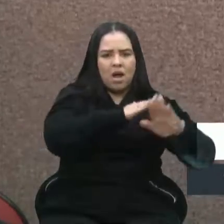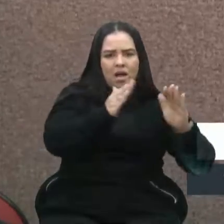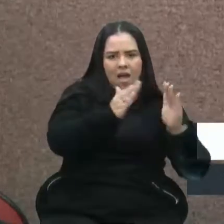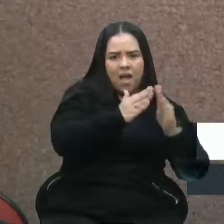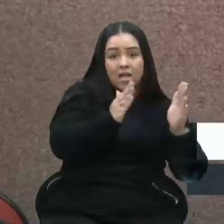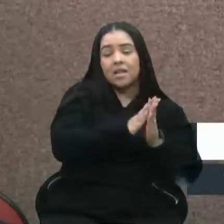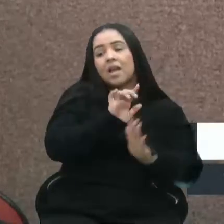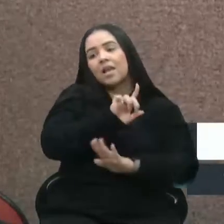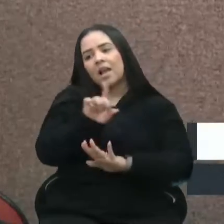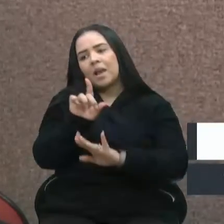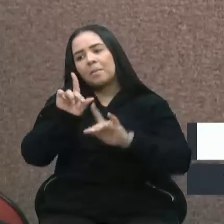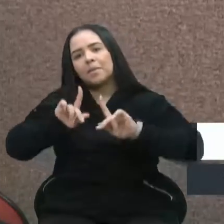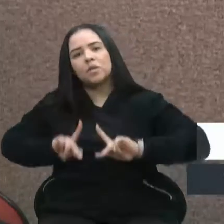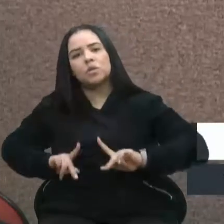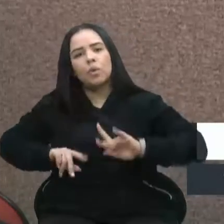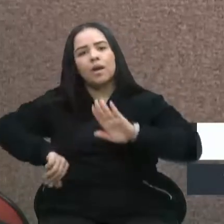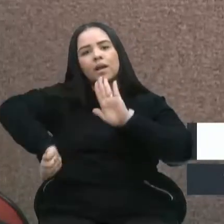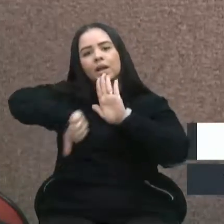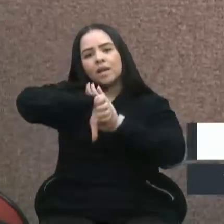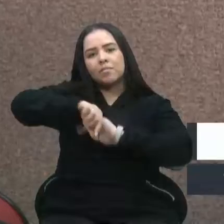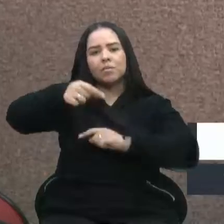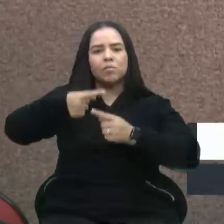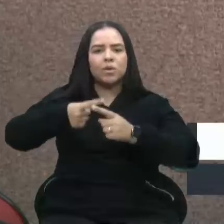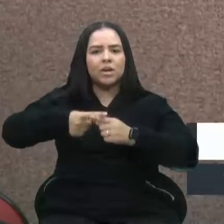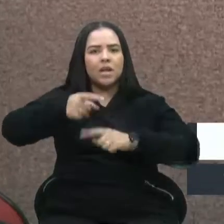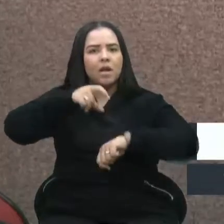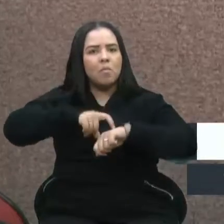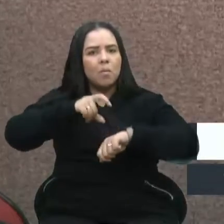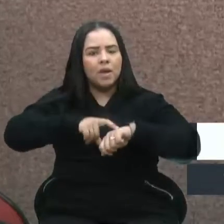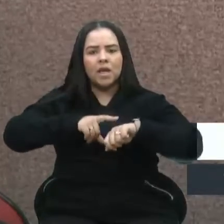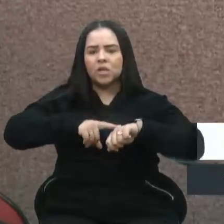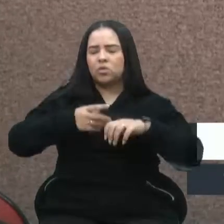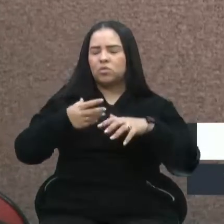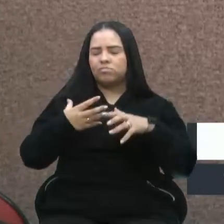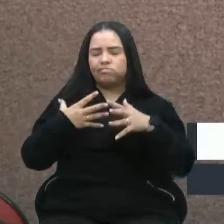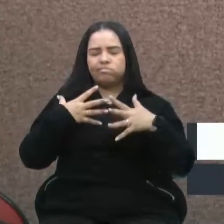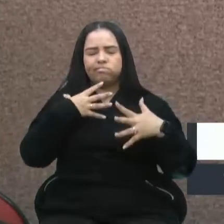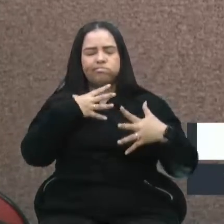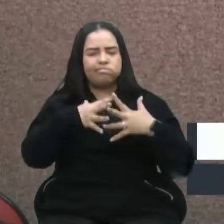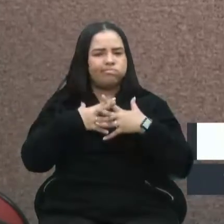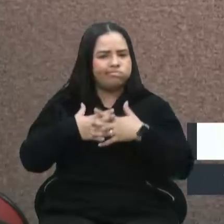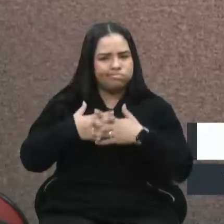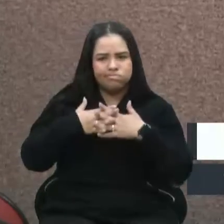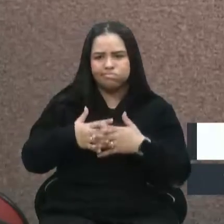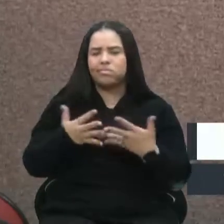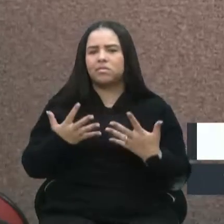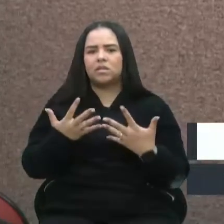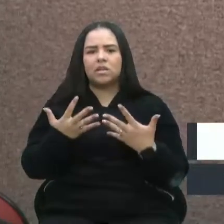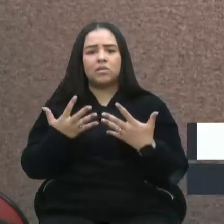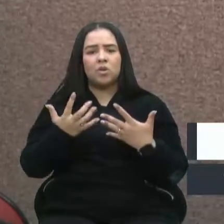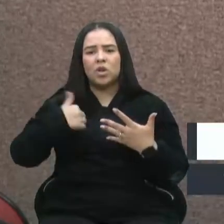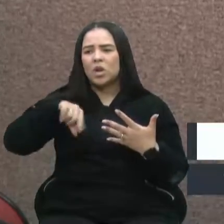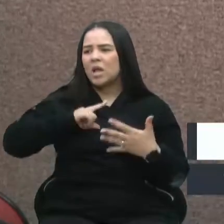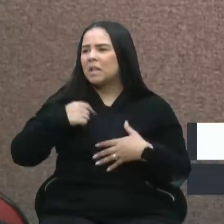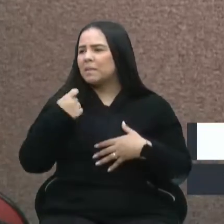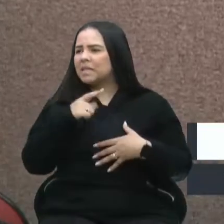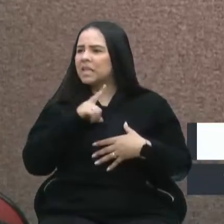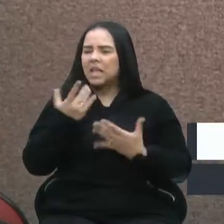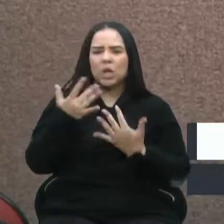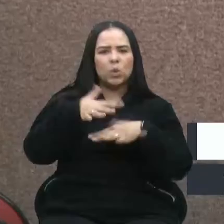pessoa que cometeu um crime porque estava num momento de distúrbio, porque temos que incluir as pessoas.